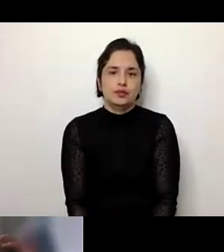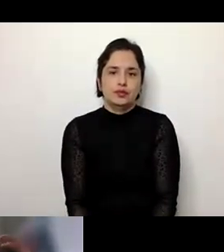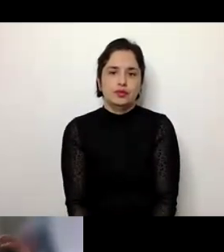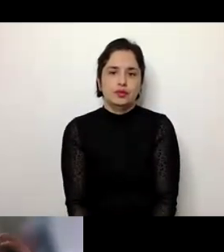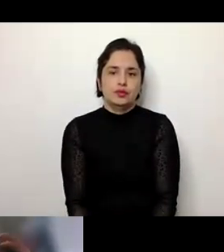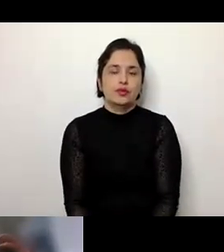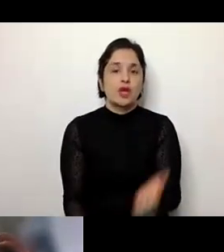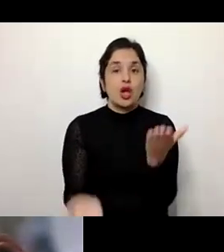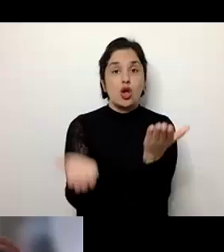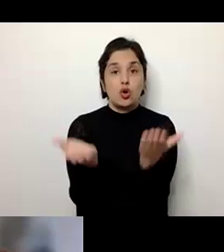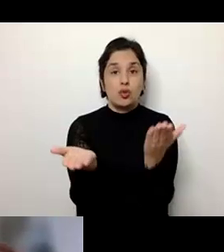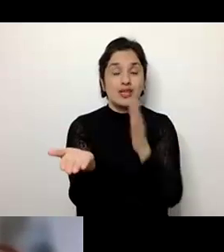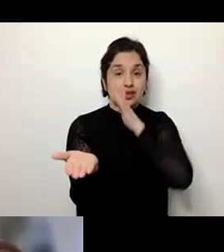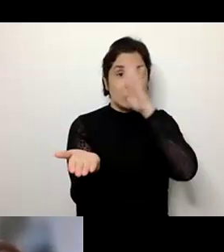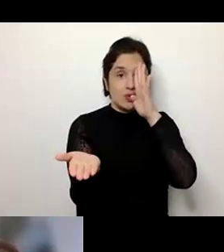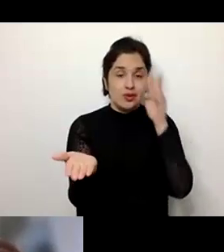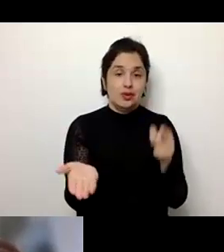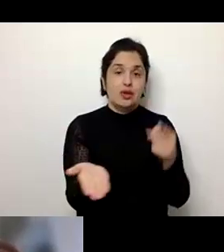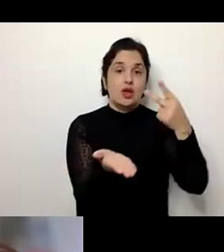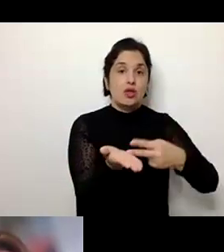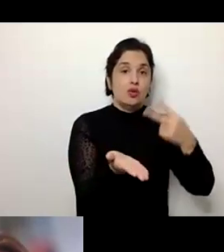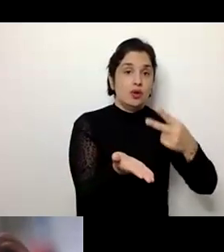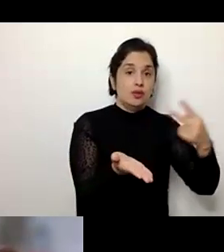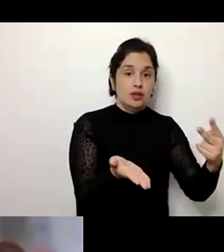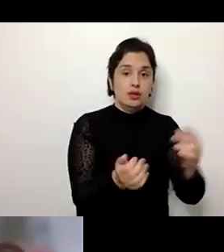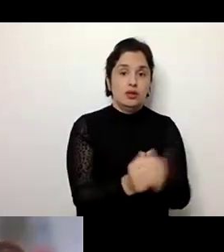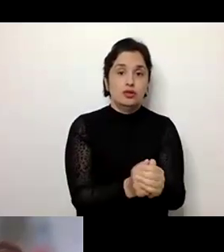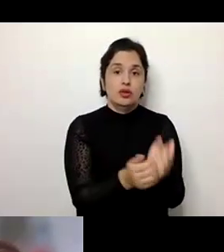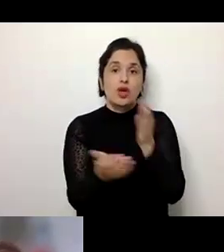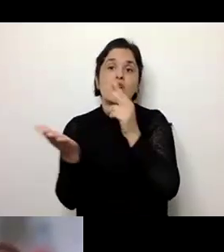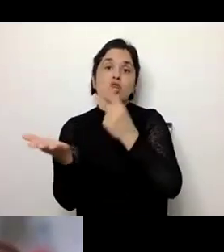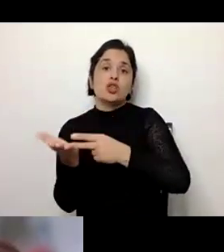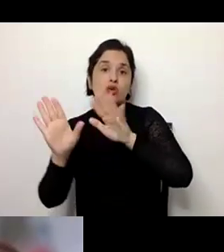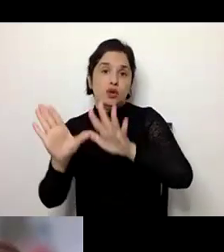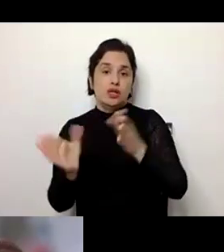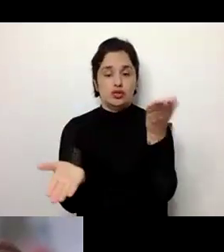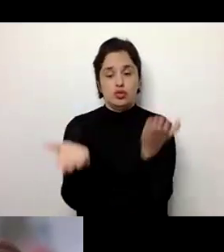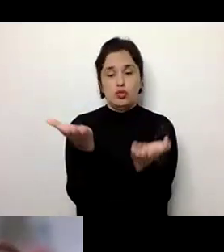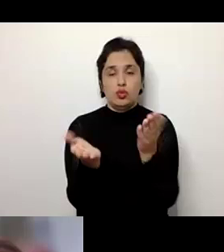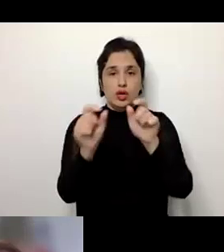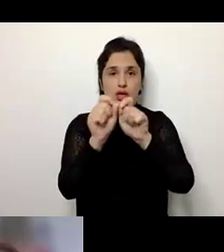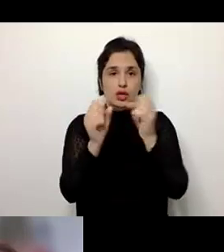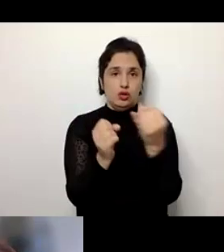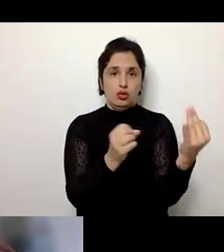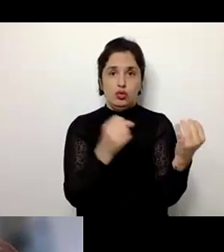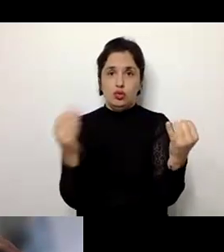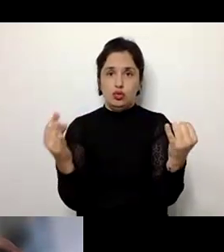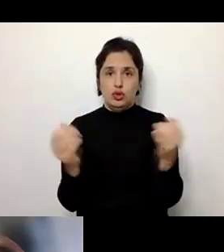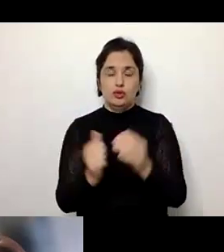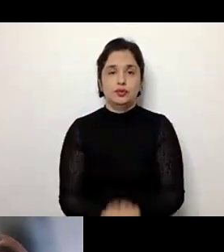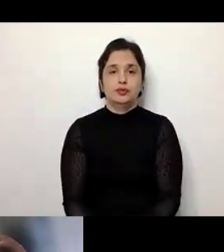atual que nós temos, e 2010, então o nós observamos aqui nesse comparativo de 2010 e de